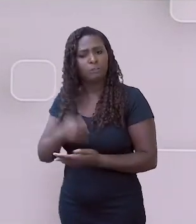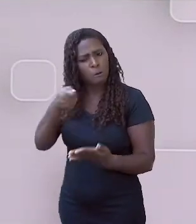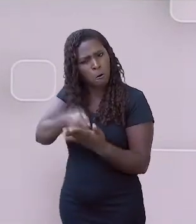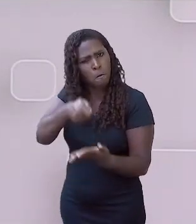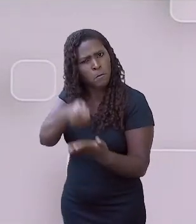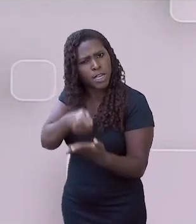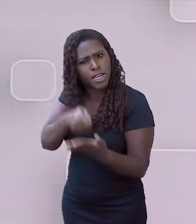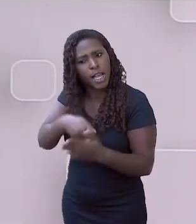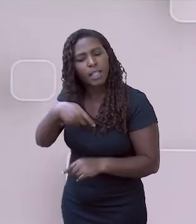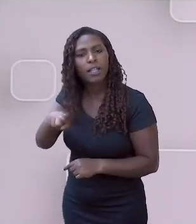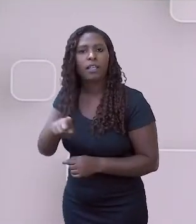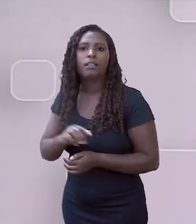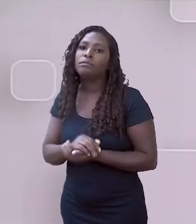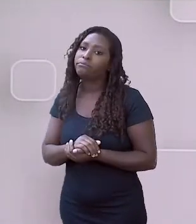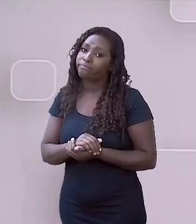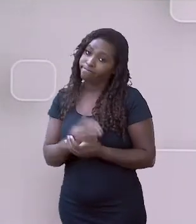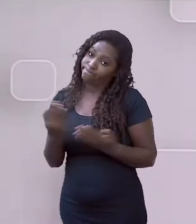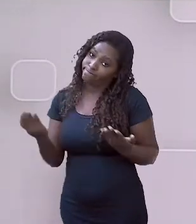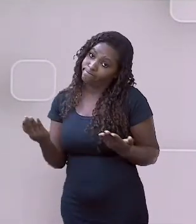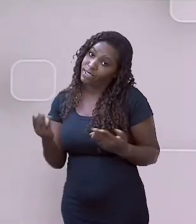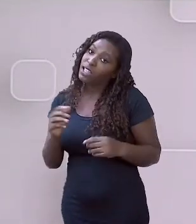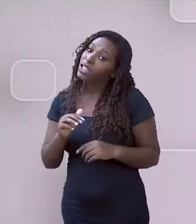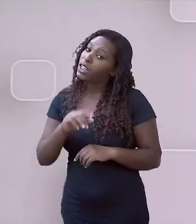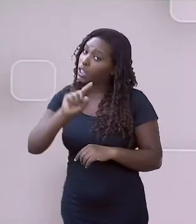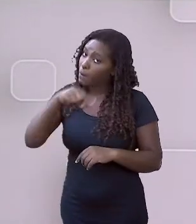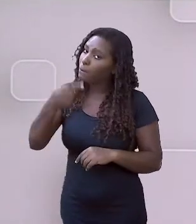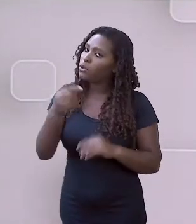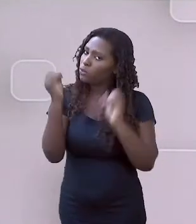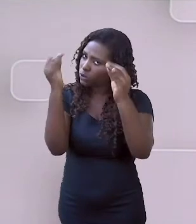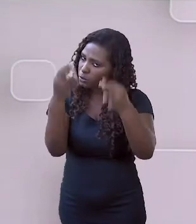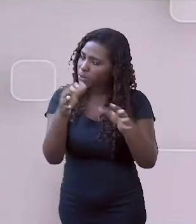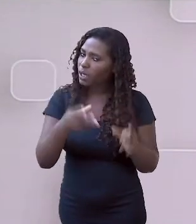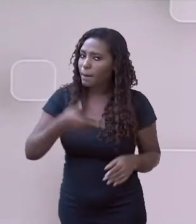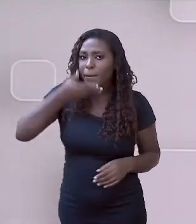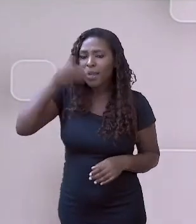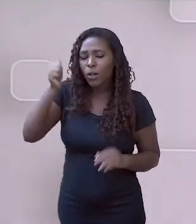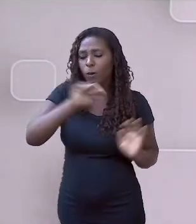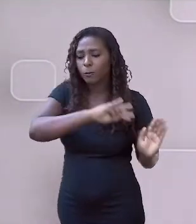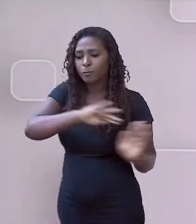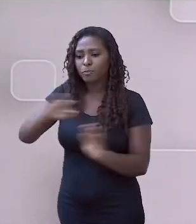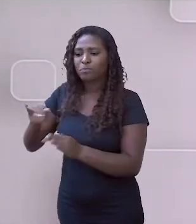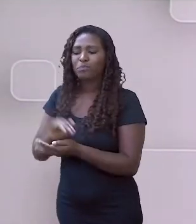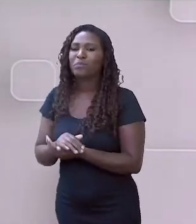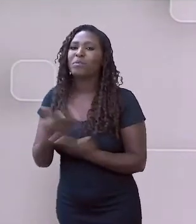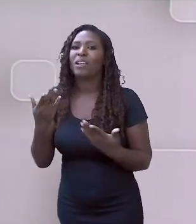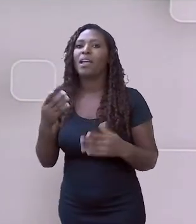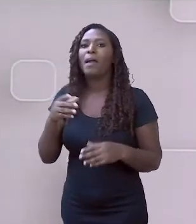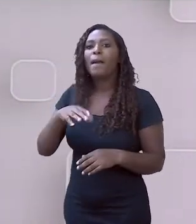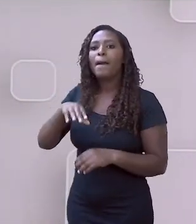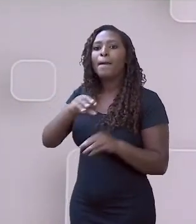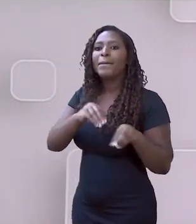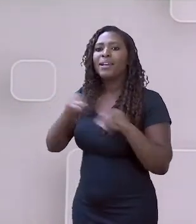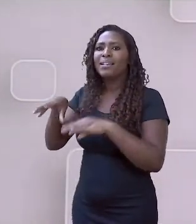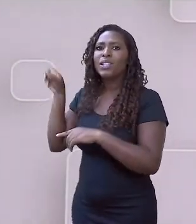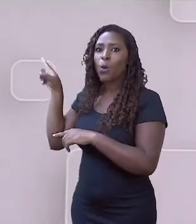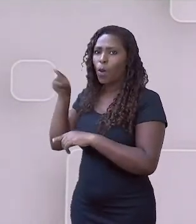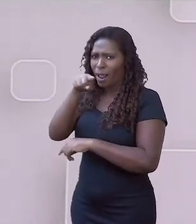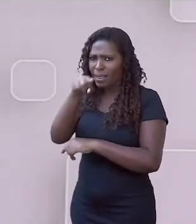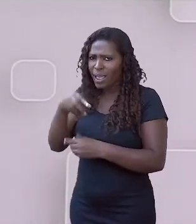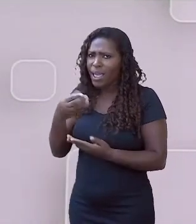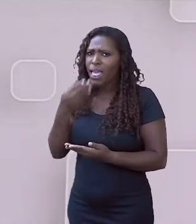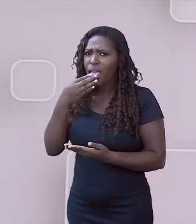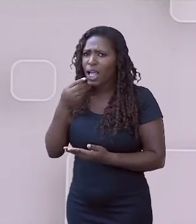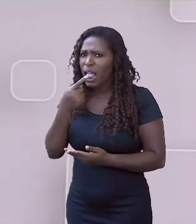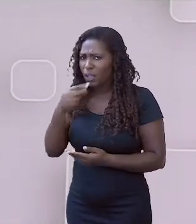Migração sazonão. É sazonão, é sazonal, por favor.